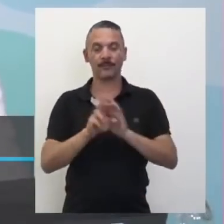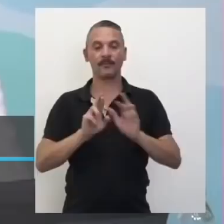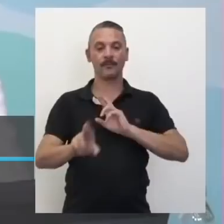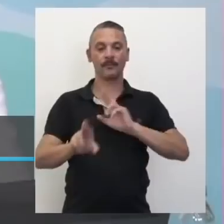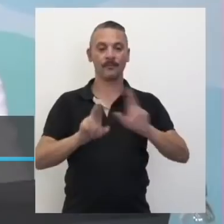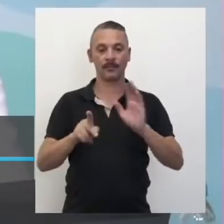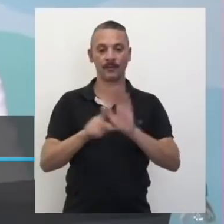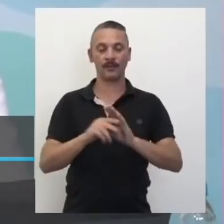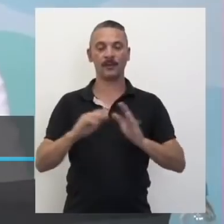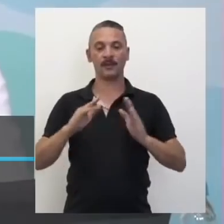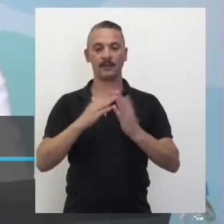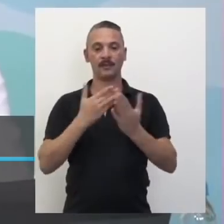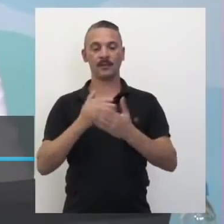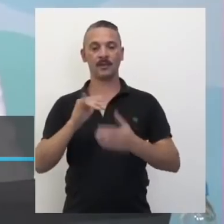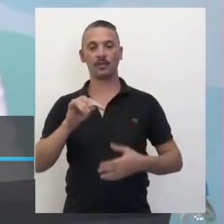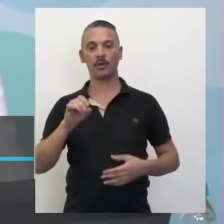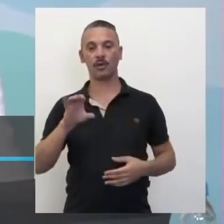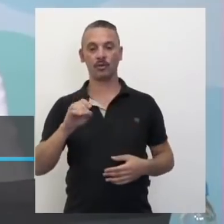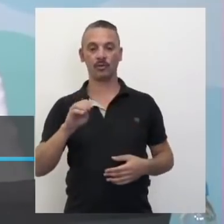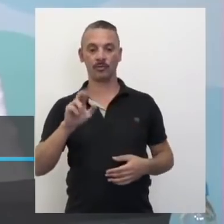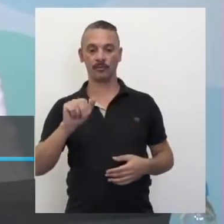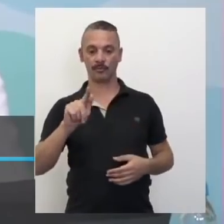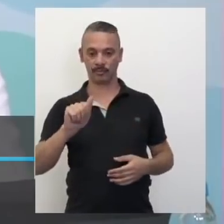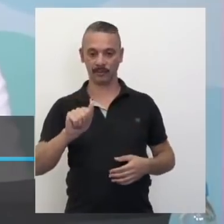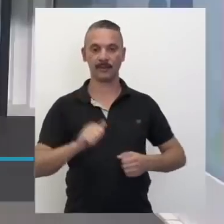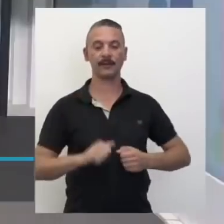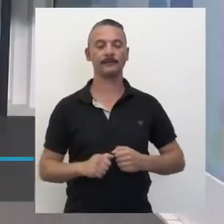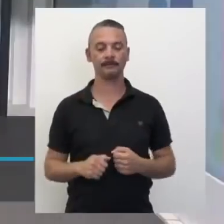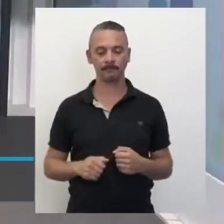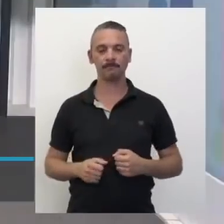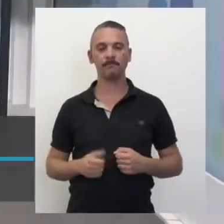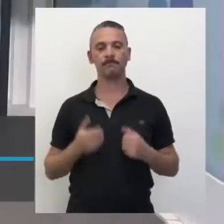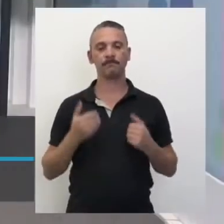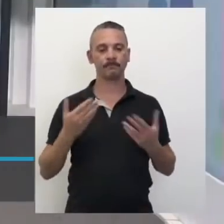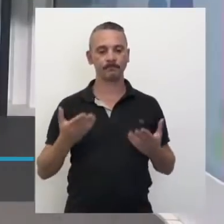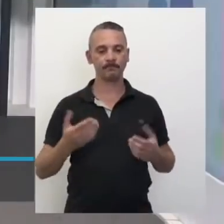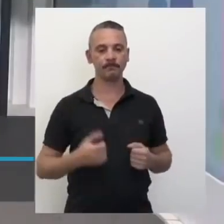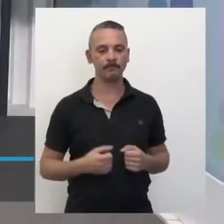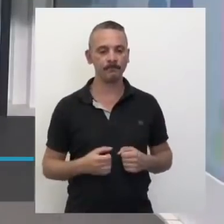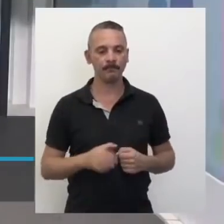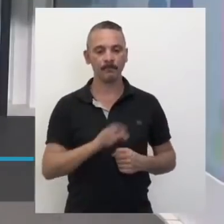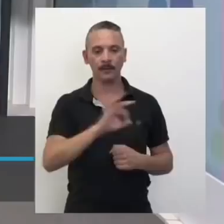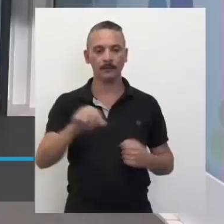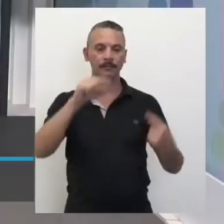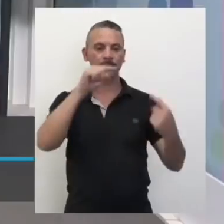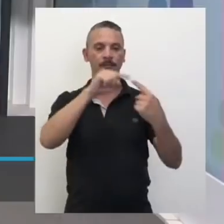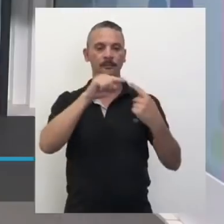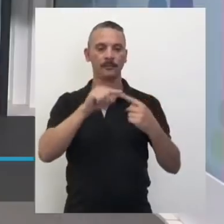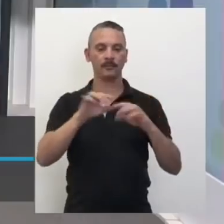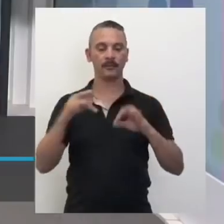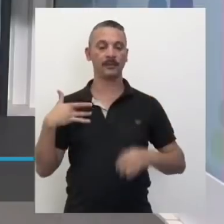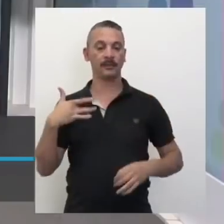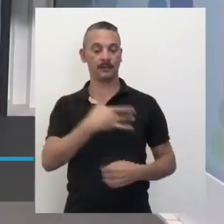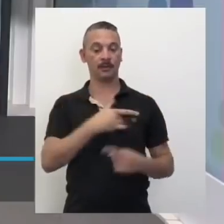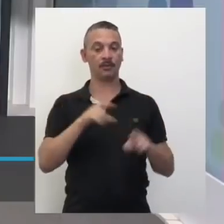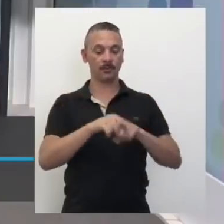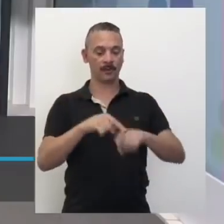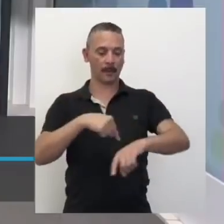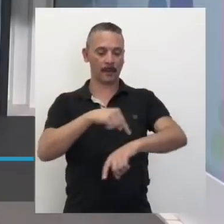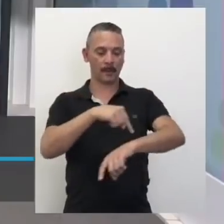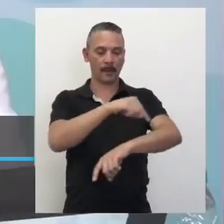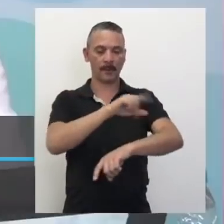Nhonho Braga, de Piraju. Piraju, muito bem. Excelente aplicação, aplicação na saúde, né? Também aí.